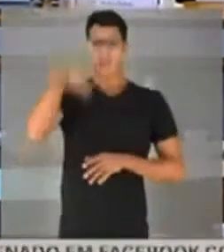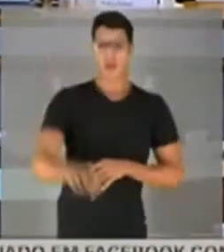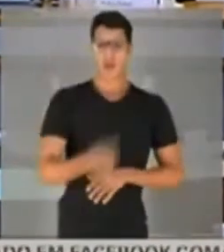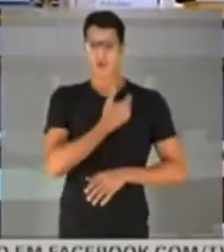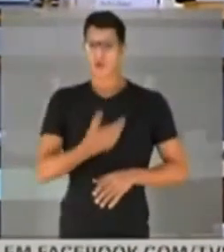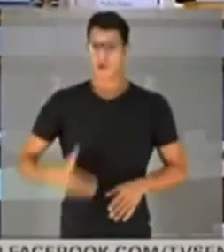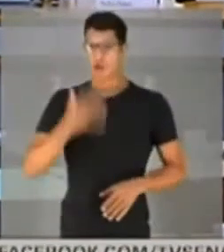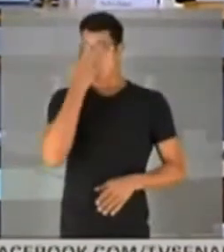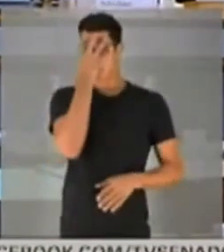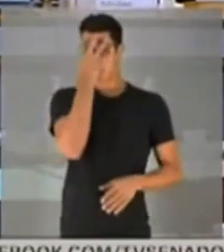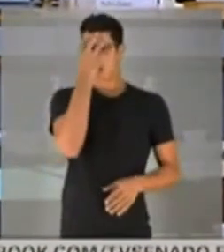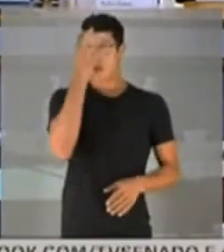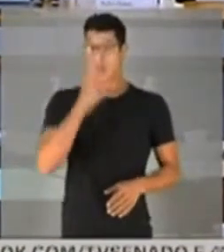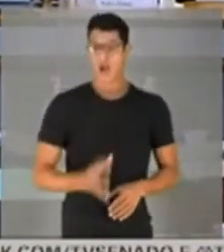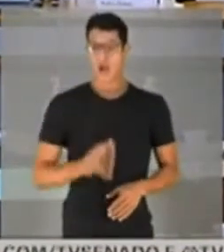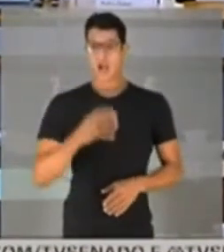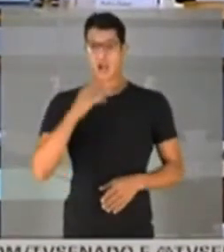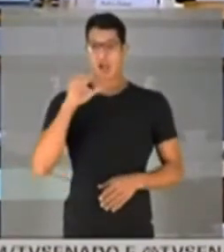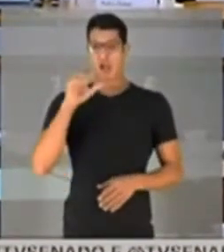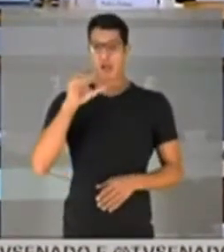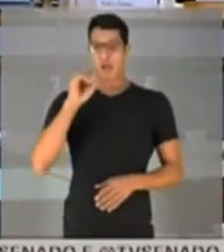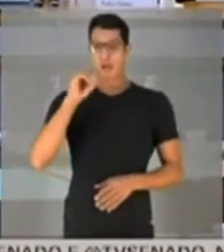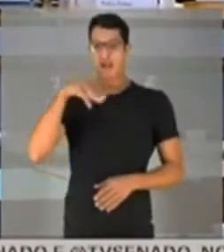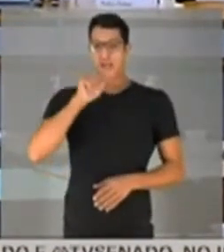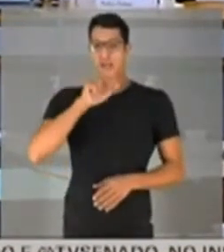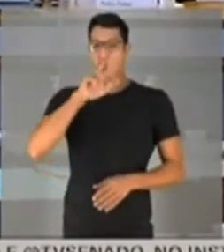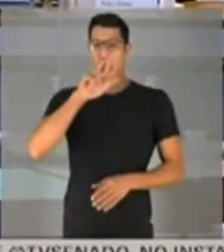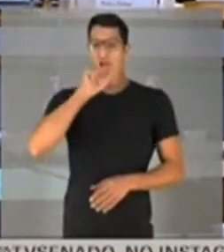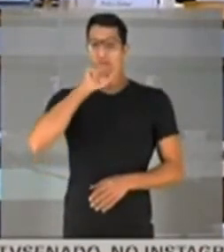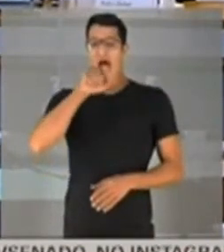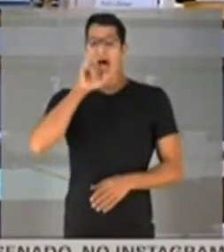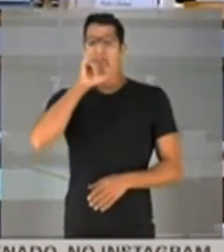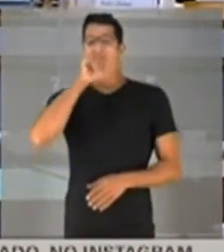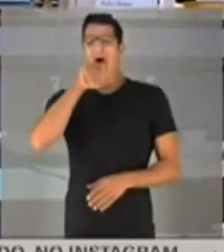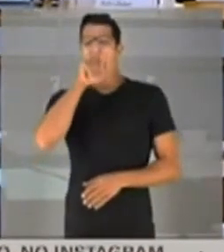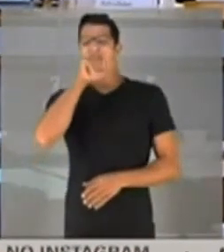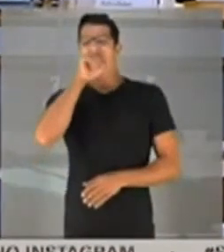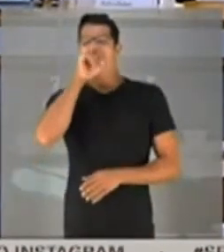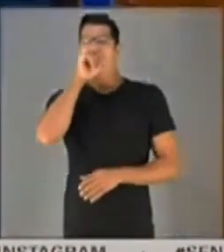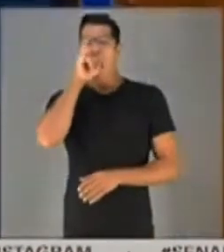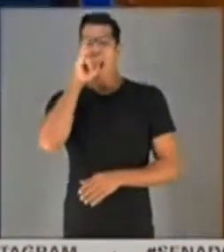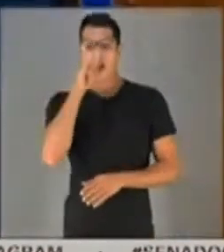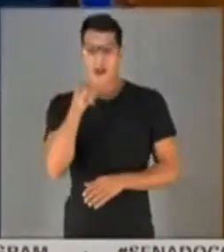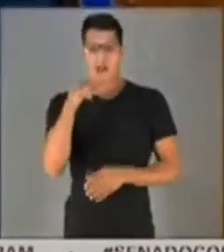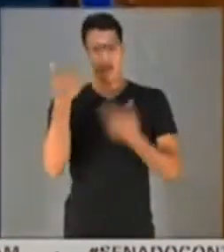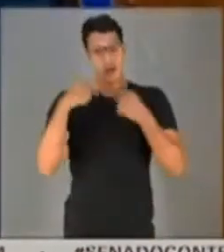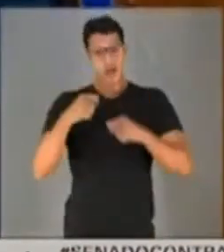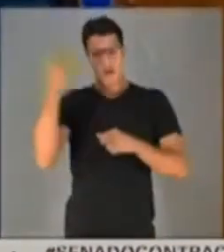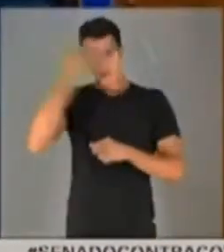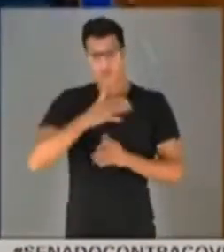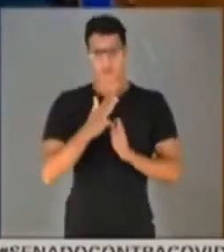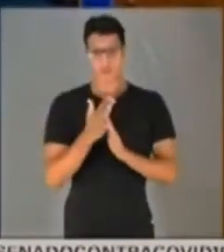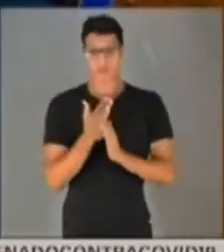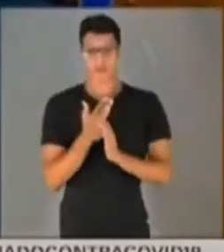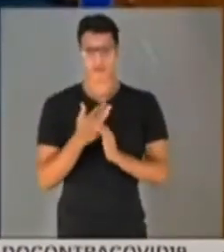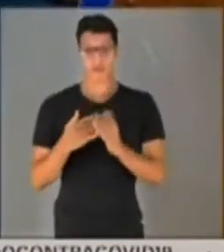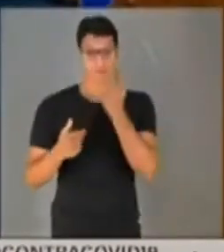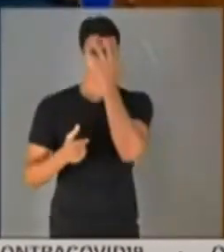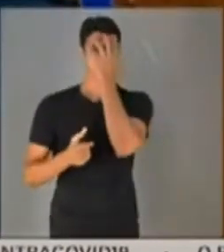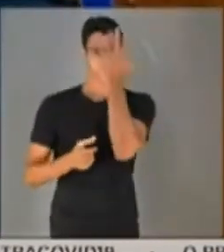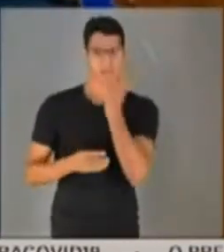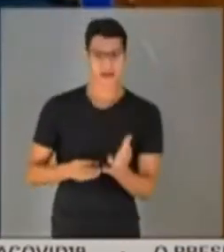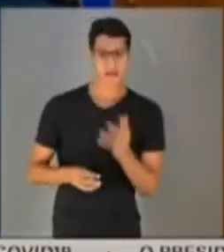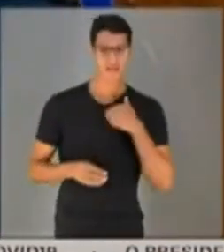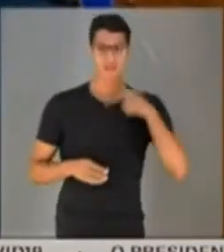a máscara caiu. Diz Osmar Aziz, é o antagonista dizendo. Então, então, vamos ter que... Não, não, não, a máscara